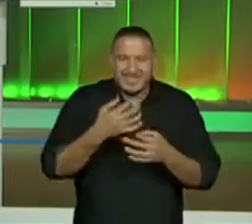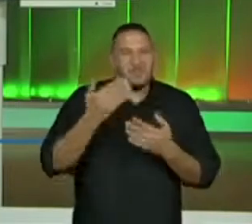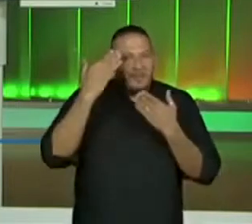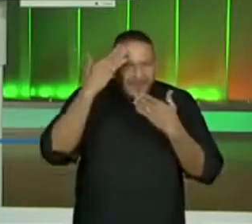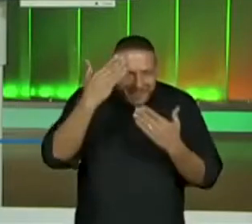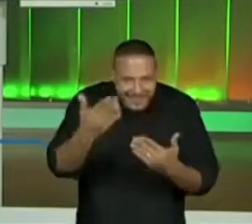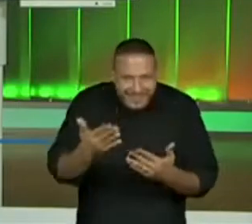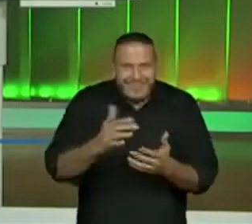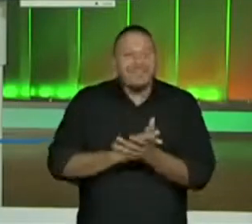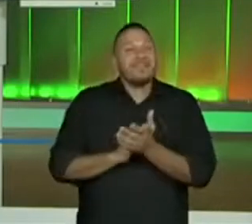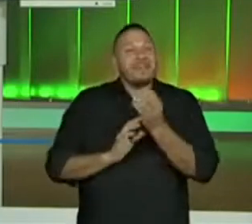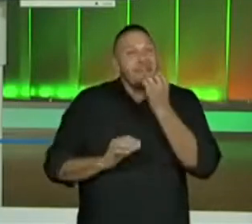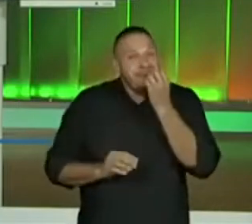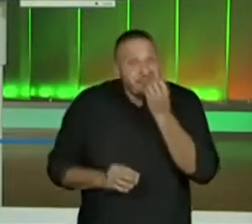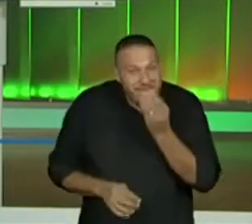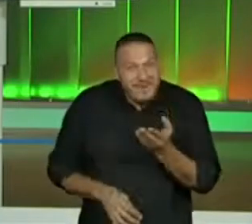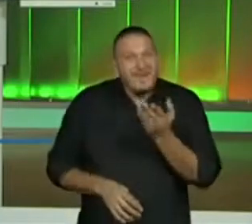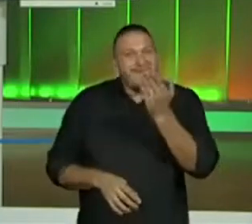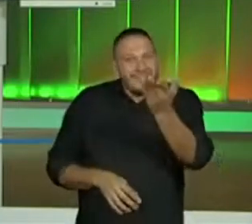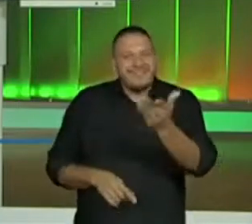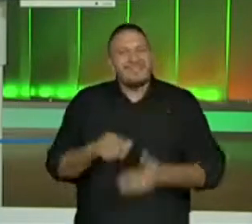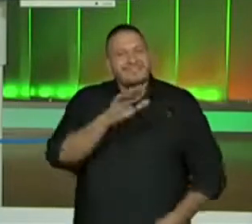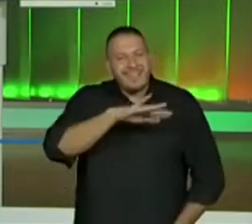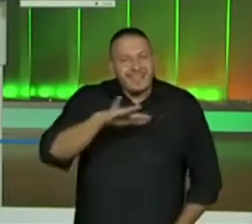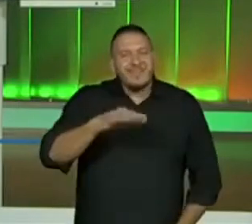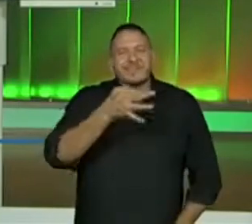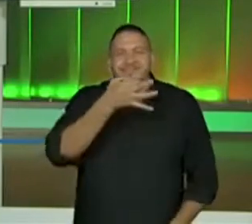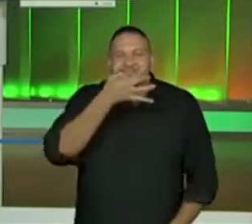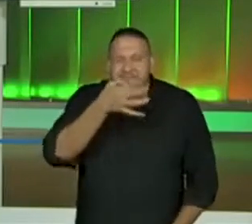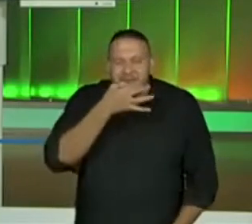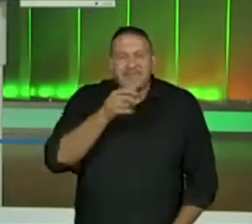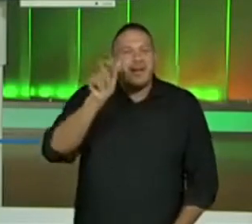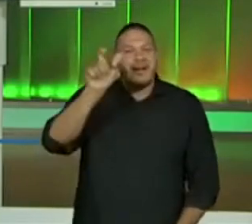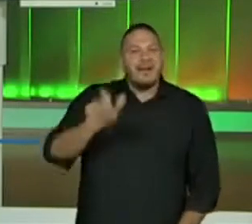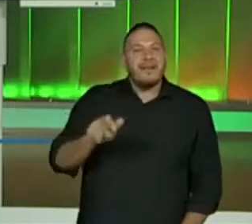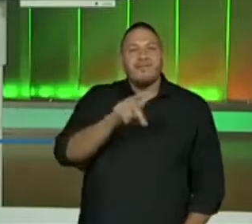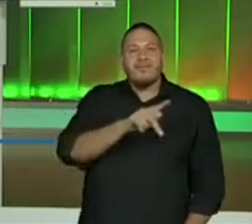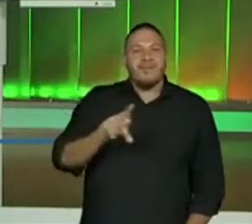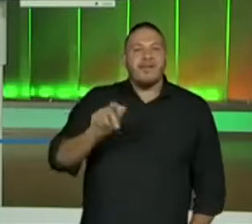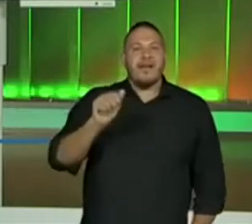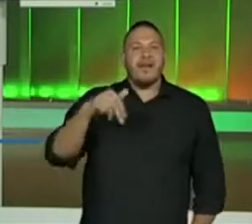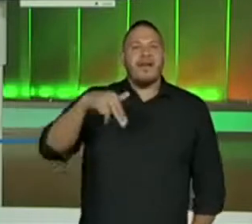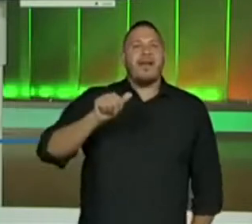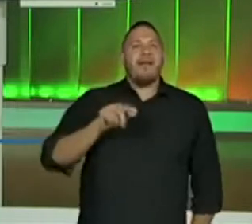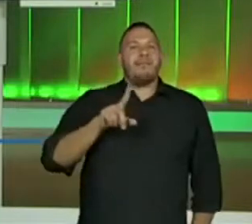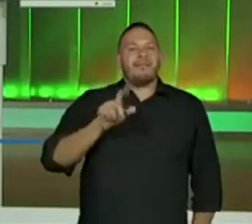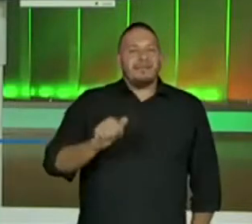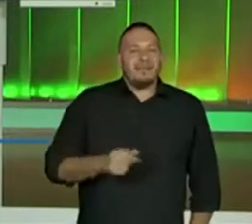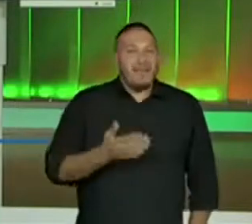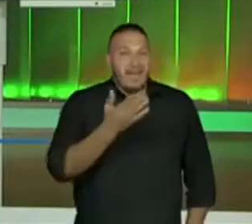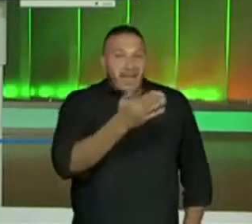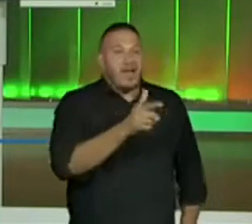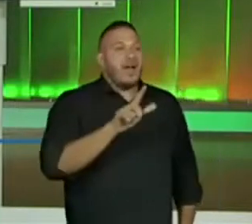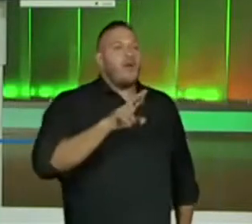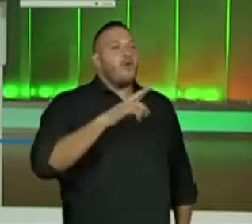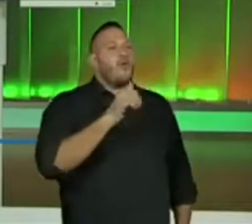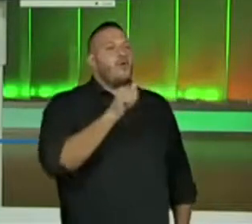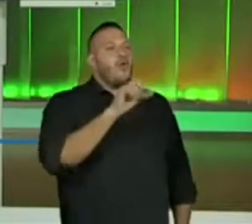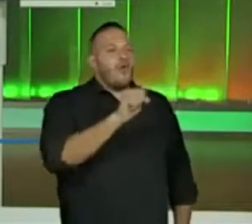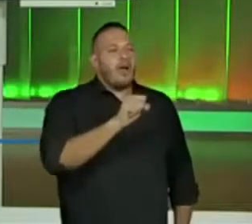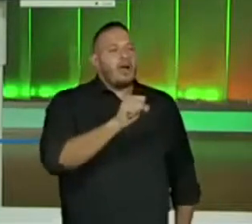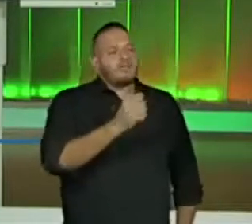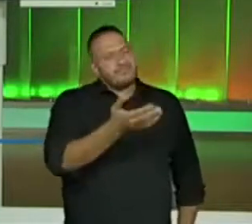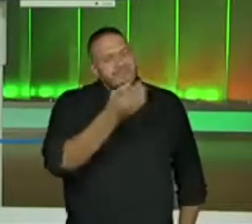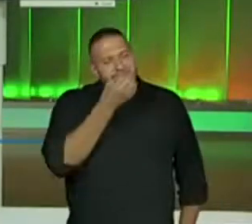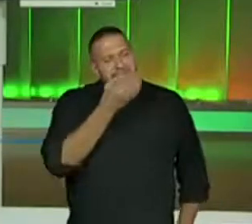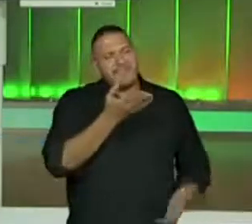que bom que bom que os alunos estão participando pro Amanda que legal Lucas bem vindo estamos juntos nessa